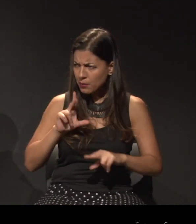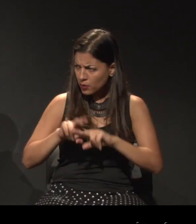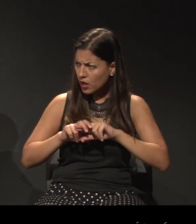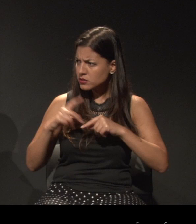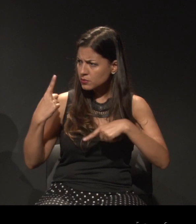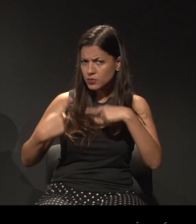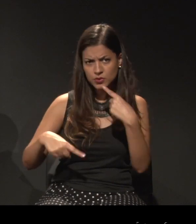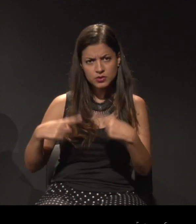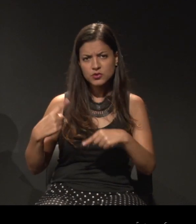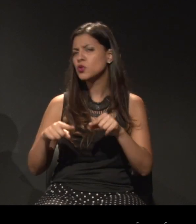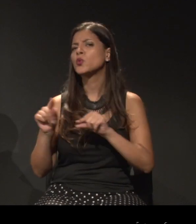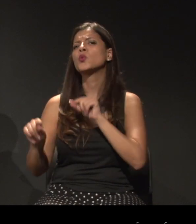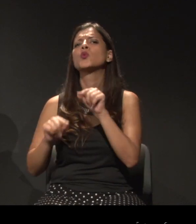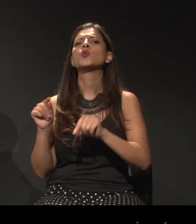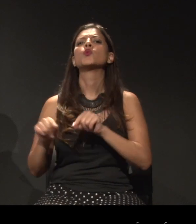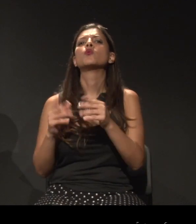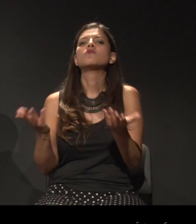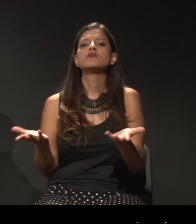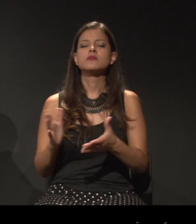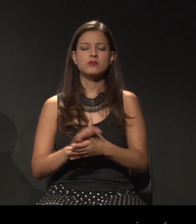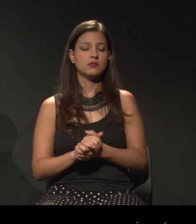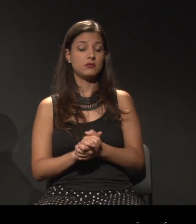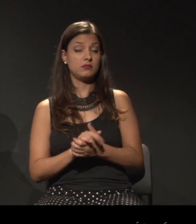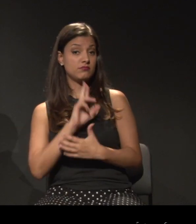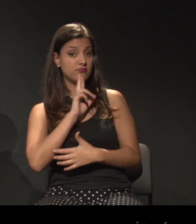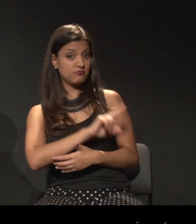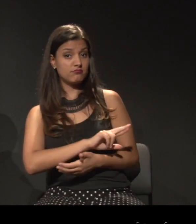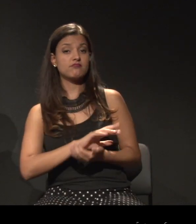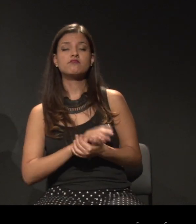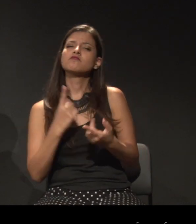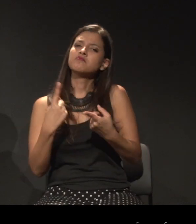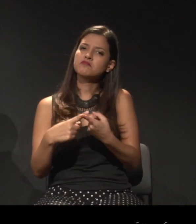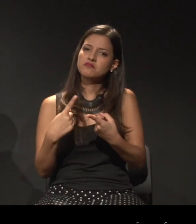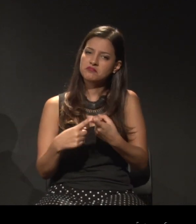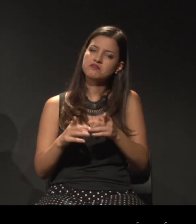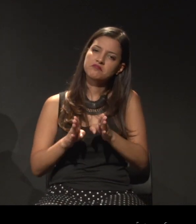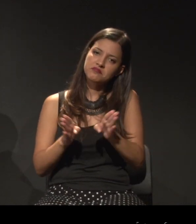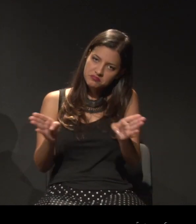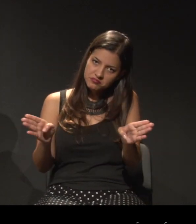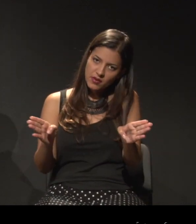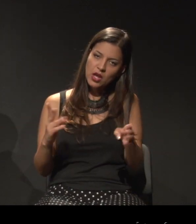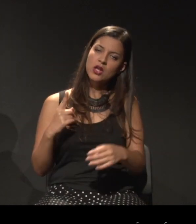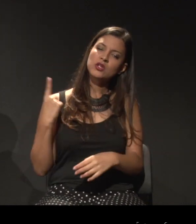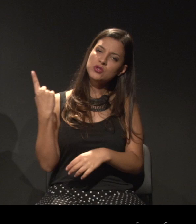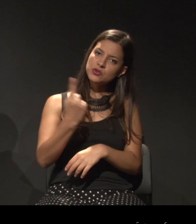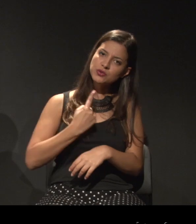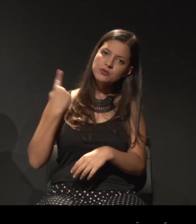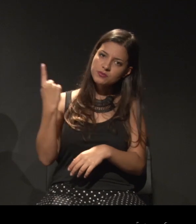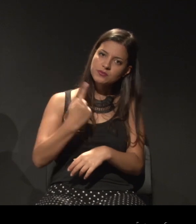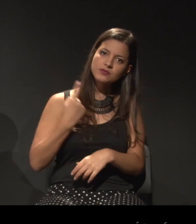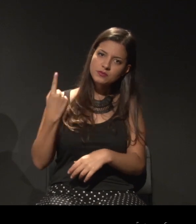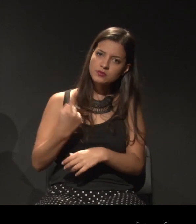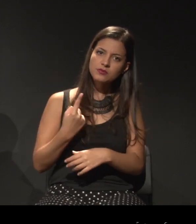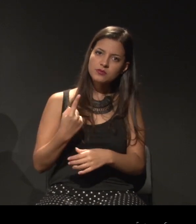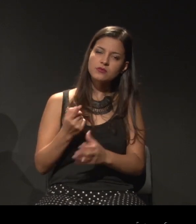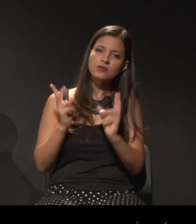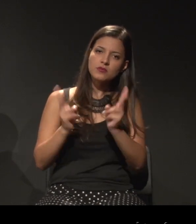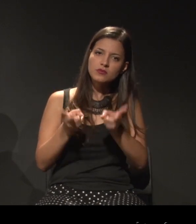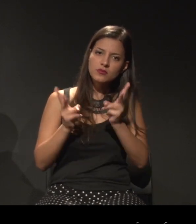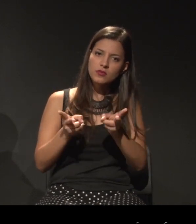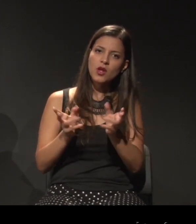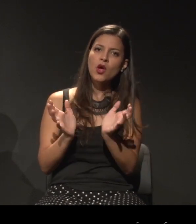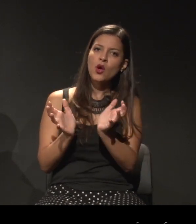específica? Qual que foi o... Porque, apesar de todos nós pertencemos, sermos da mesma